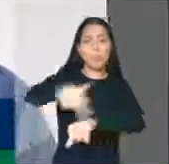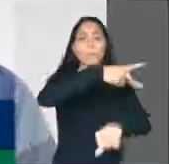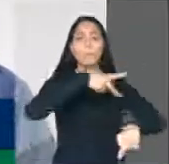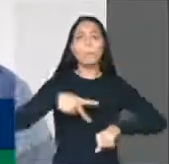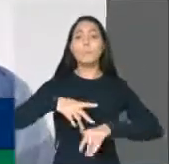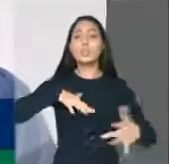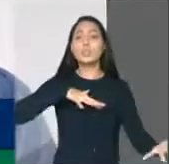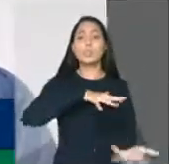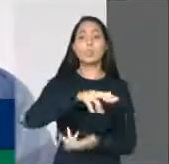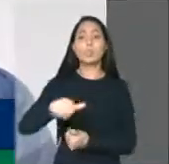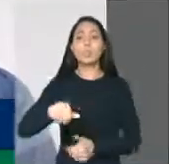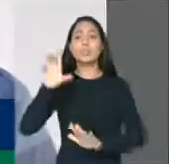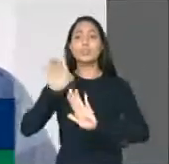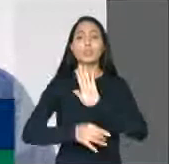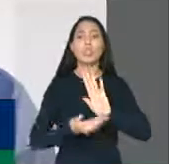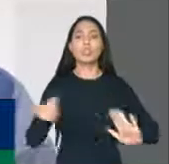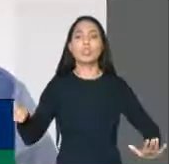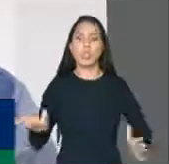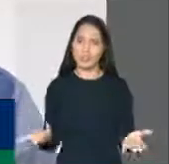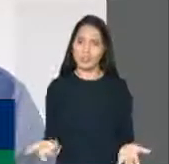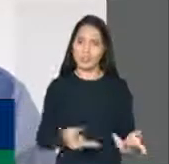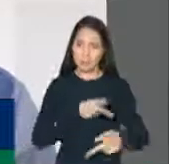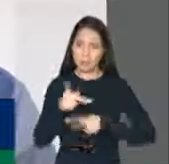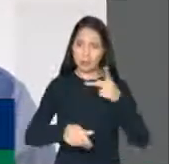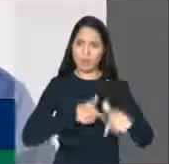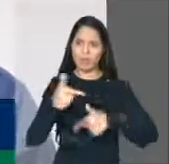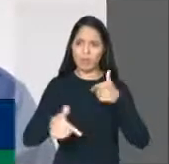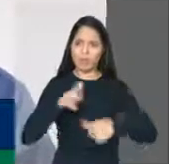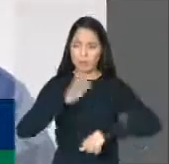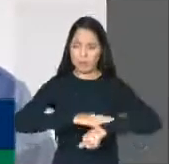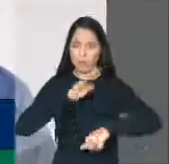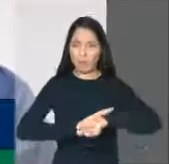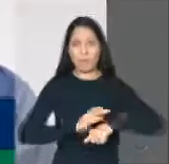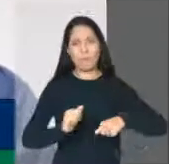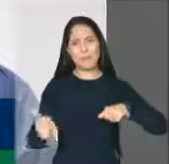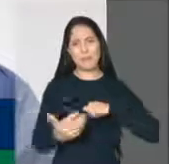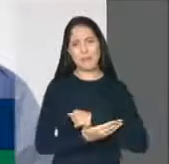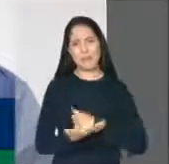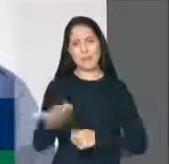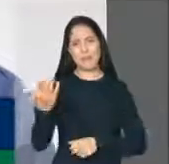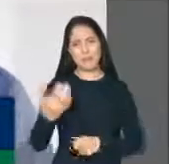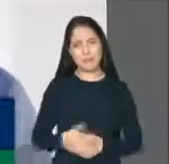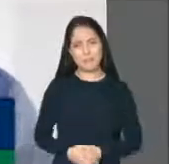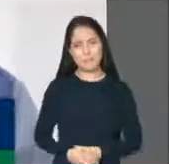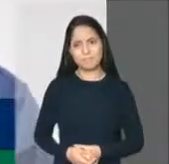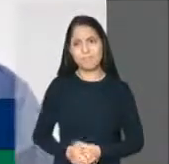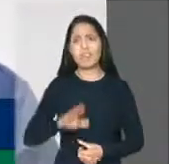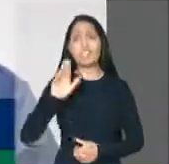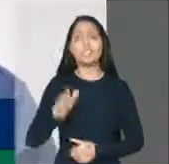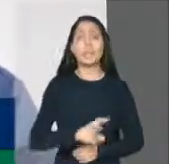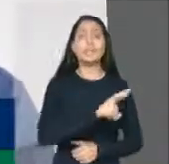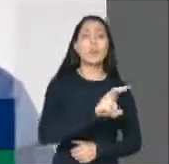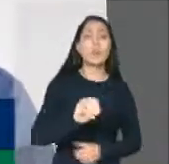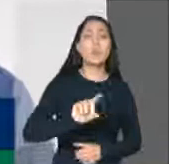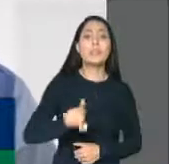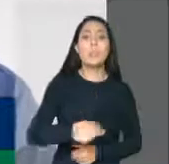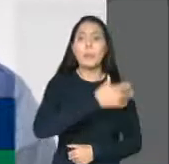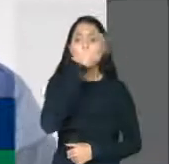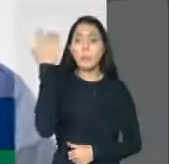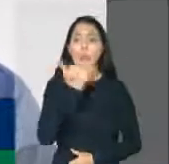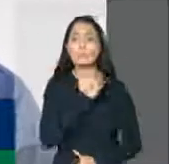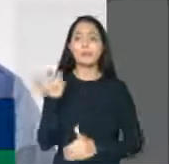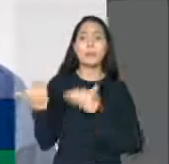fazendo isso, retirar direito de trabalhadores em plena pandemia. Nós já estamos caminhando para 50 mil mortes